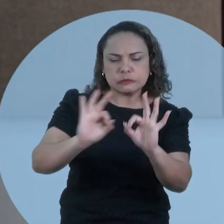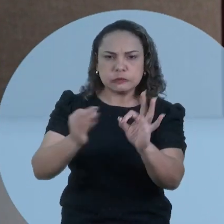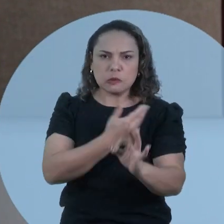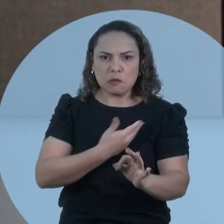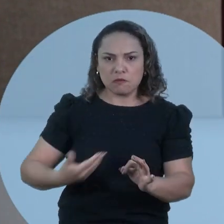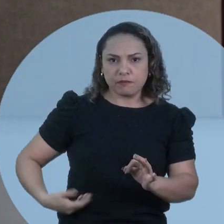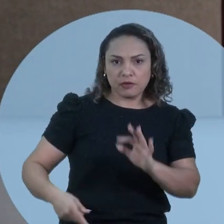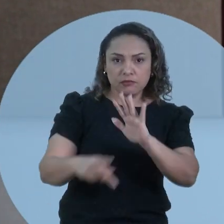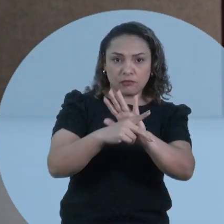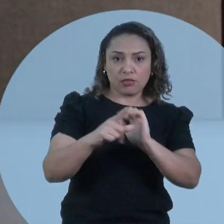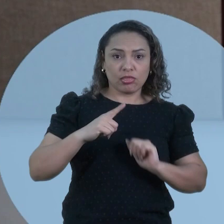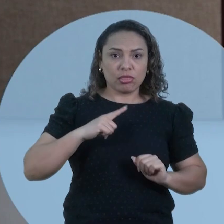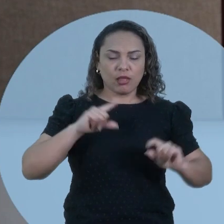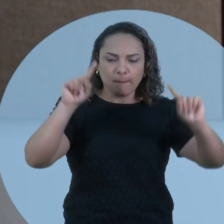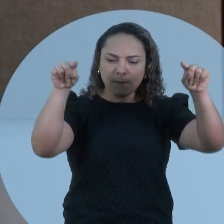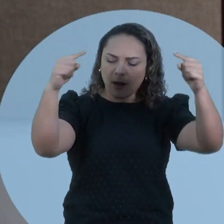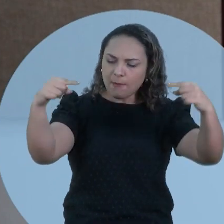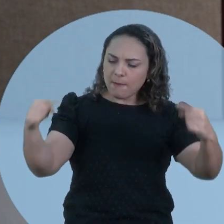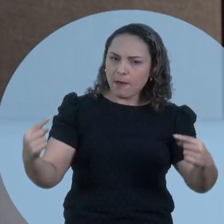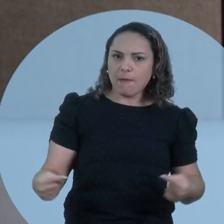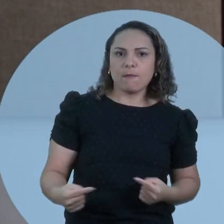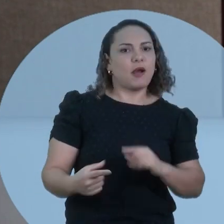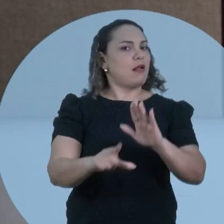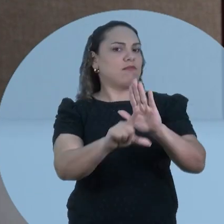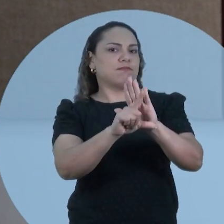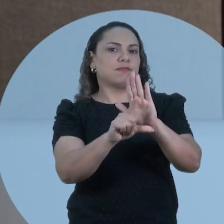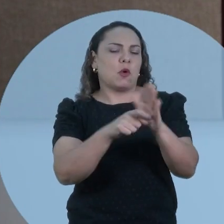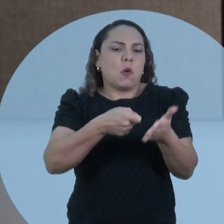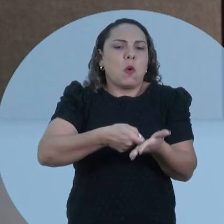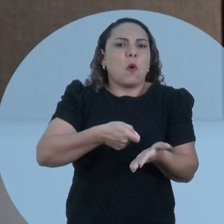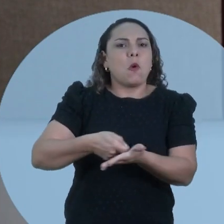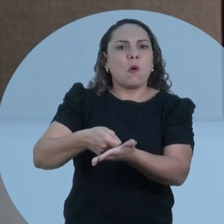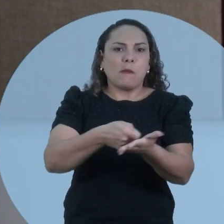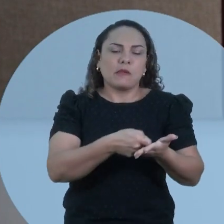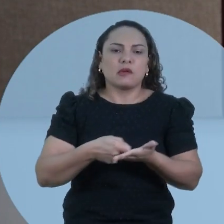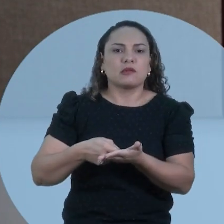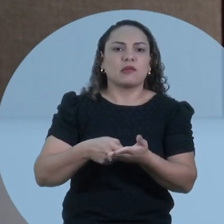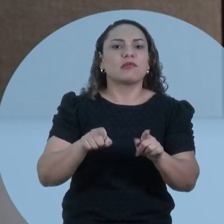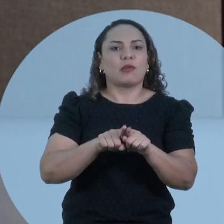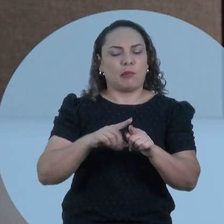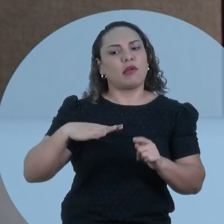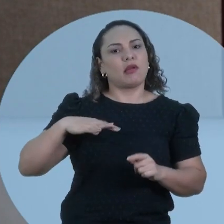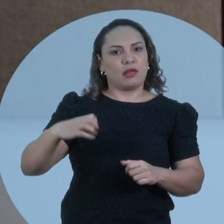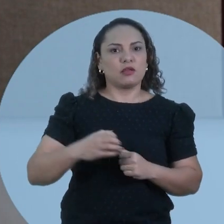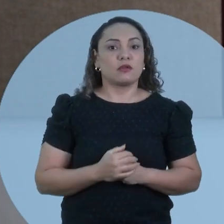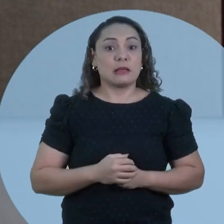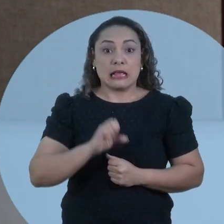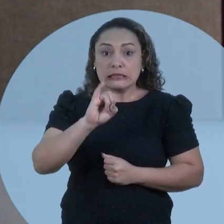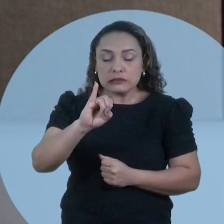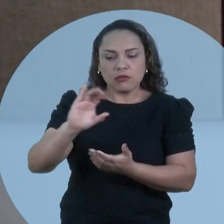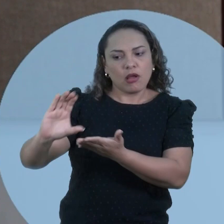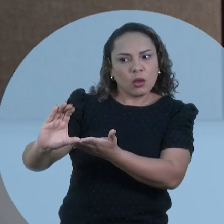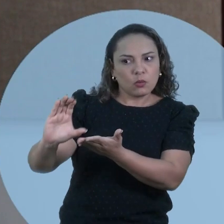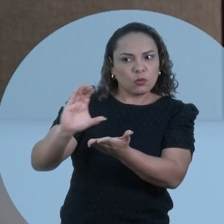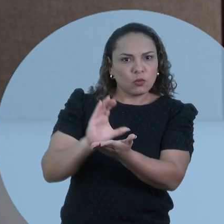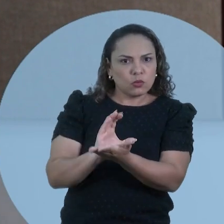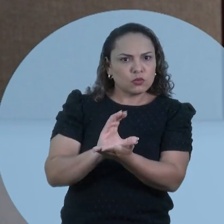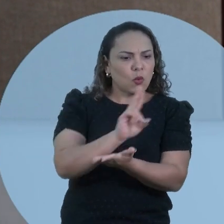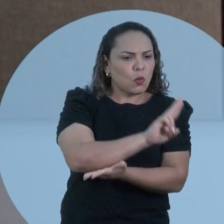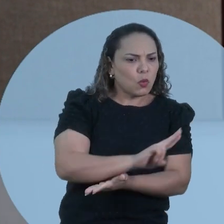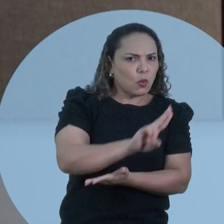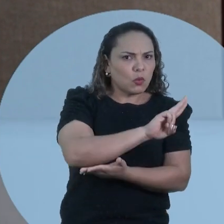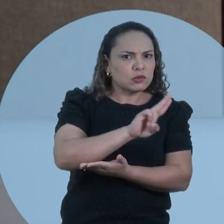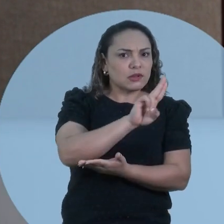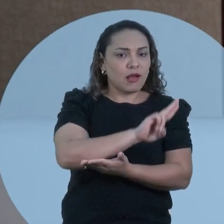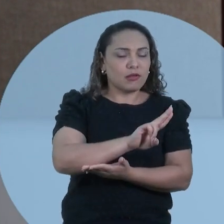organizações públicas estão em conformidade com as obrigações legais e éticas e se os recursos